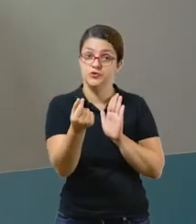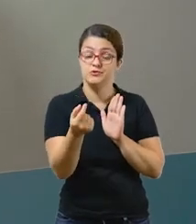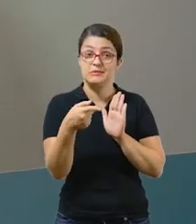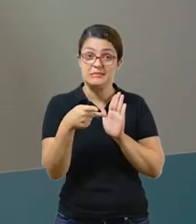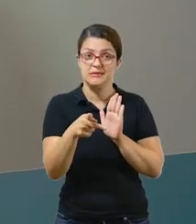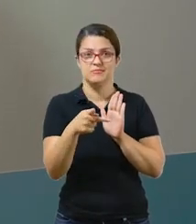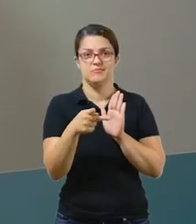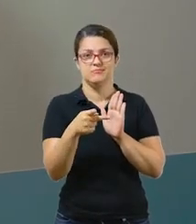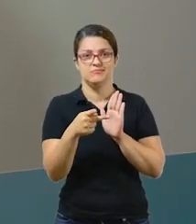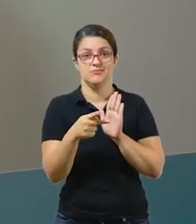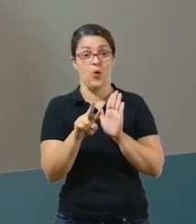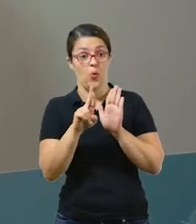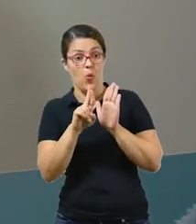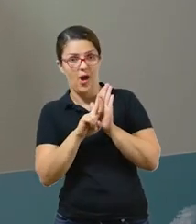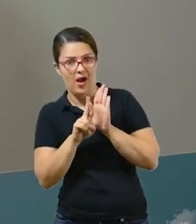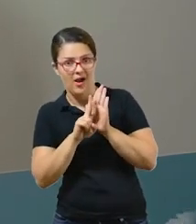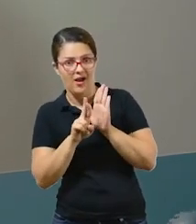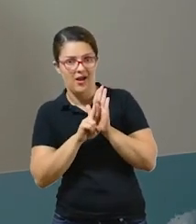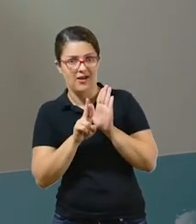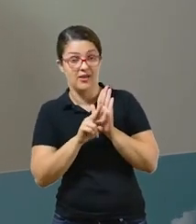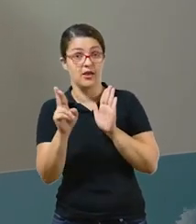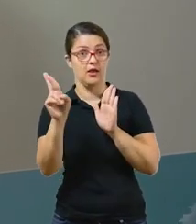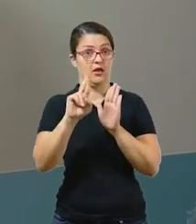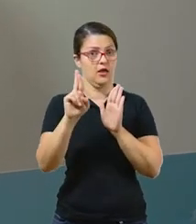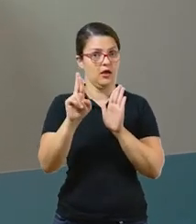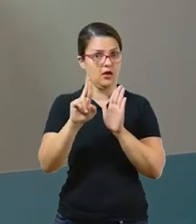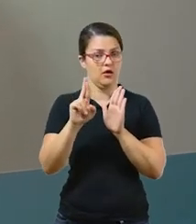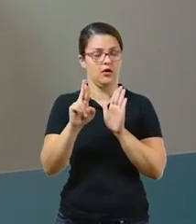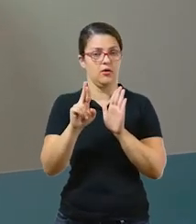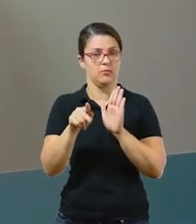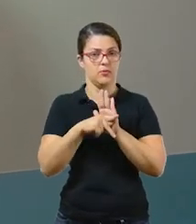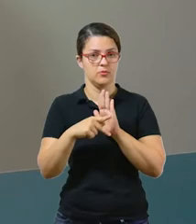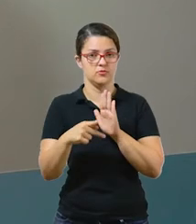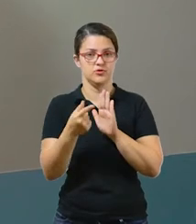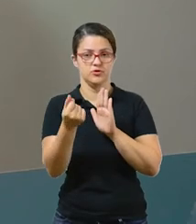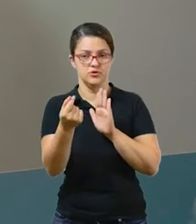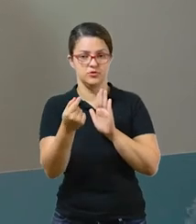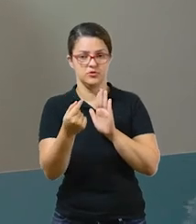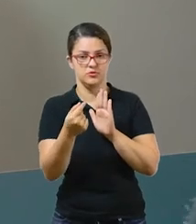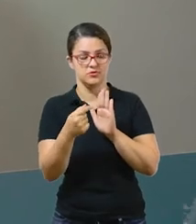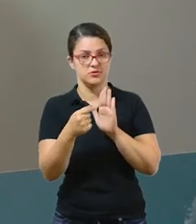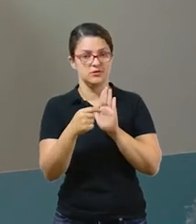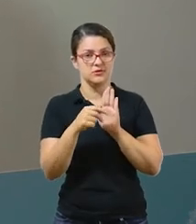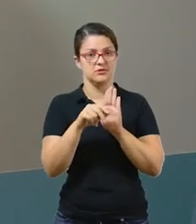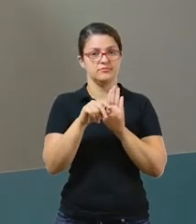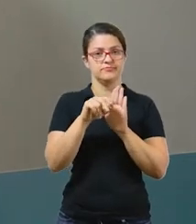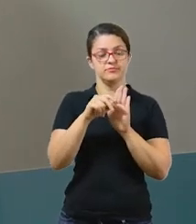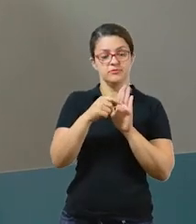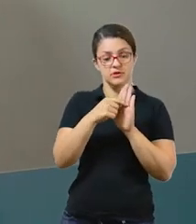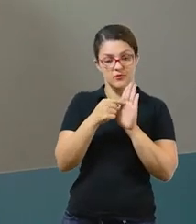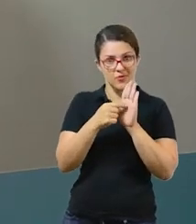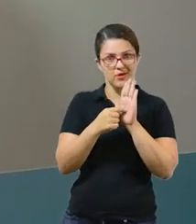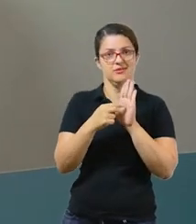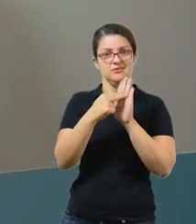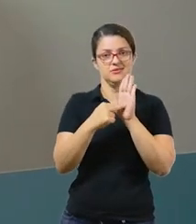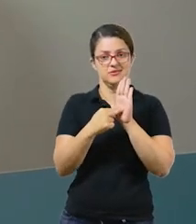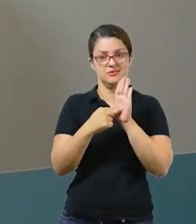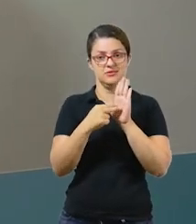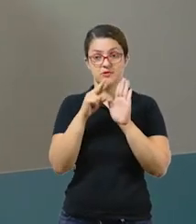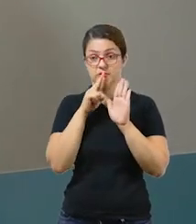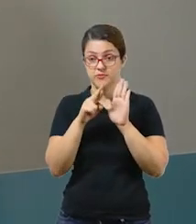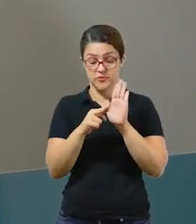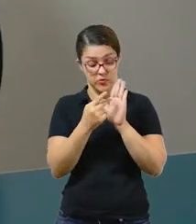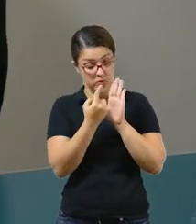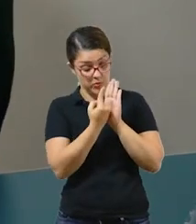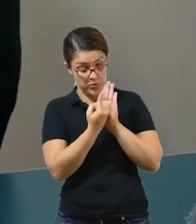o R, que significa real, a moeda brasileira, e o símbolo de cifrão. Então, aqui ele já deu a resposta, 1 real,